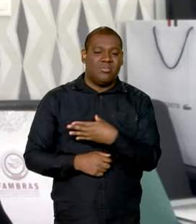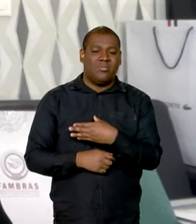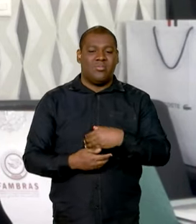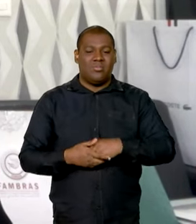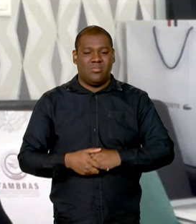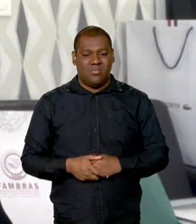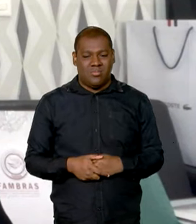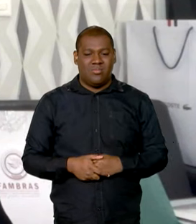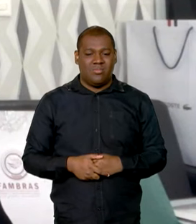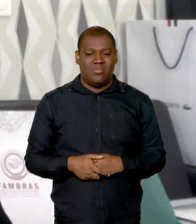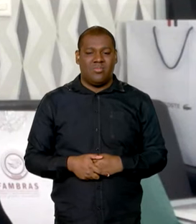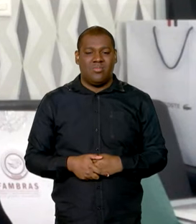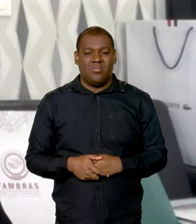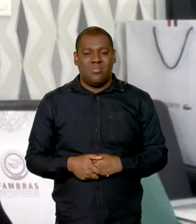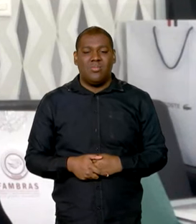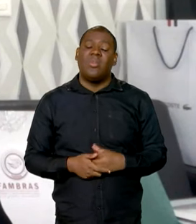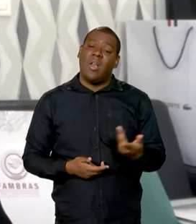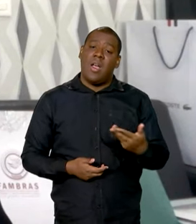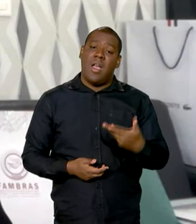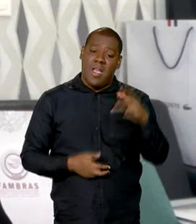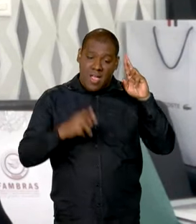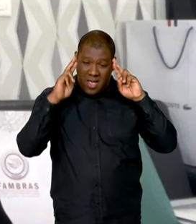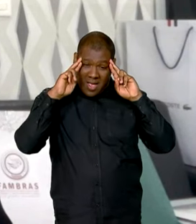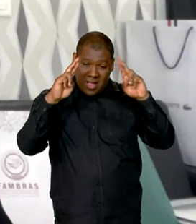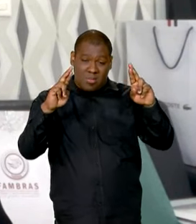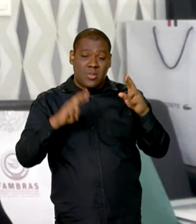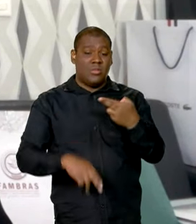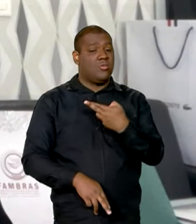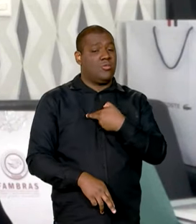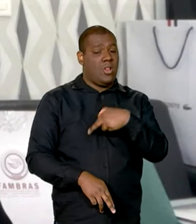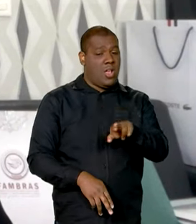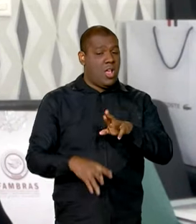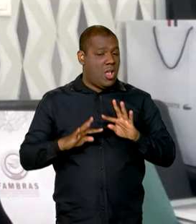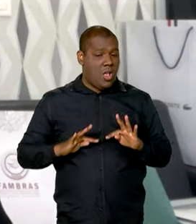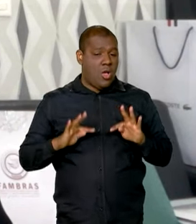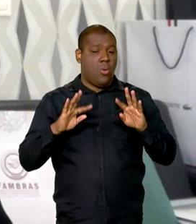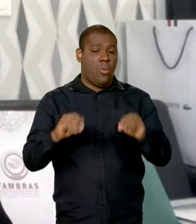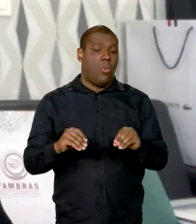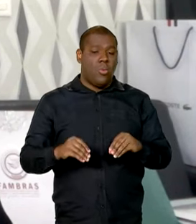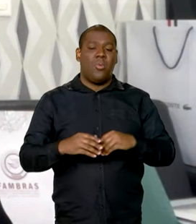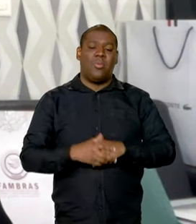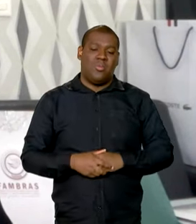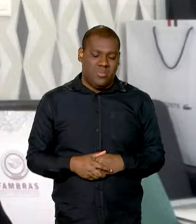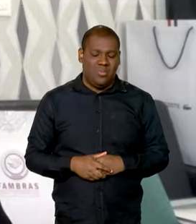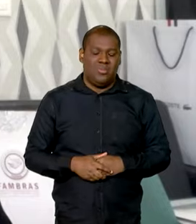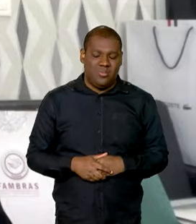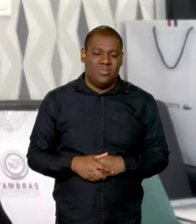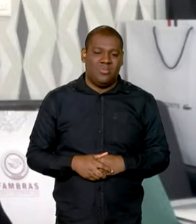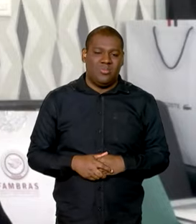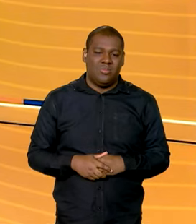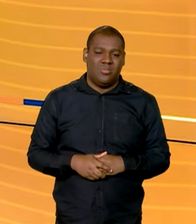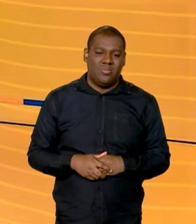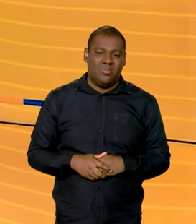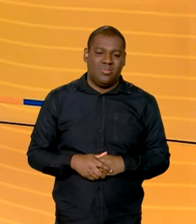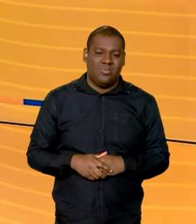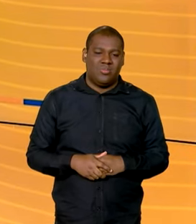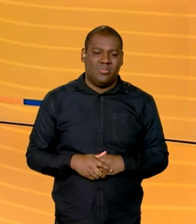coro a outras manifestações religiosas que também devem estar aí comemorando essa iniciativa.